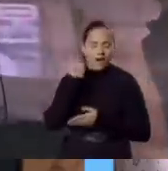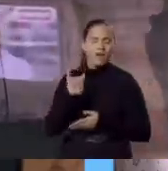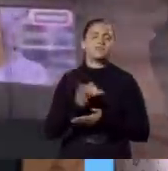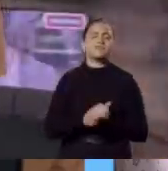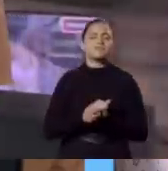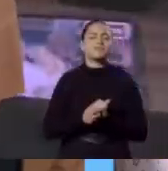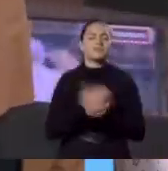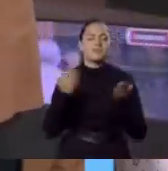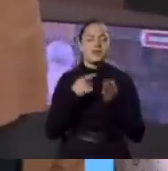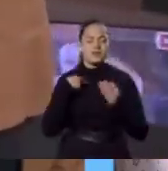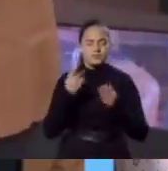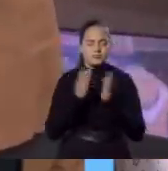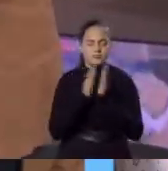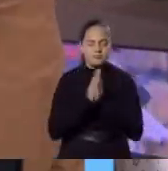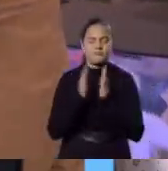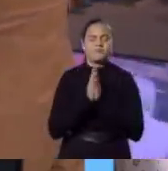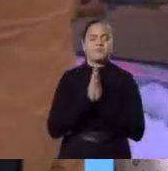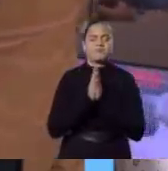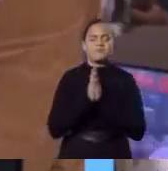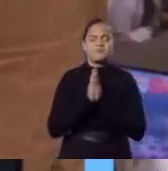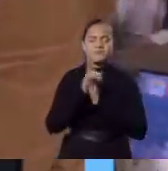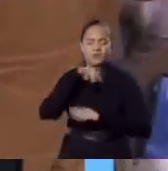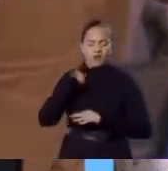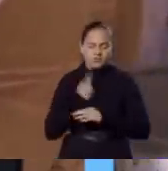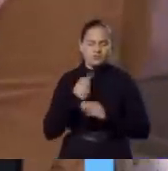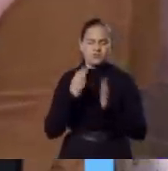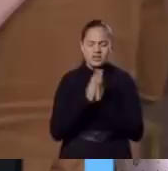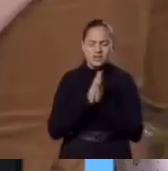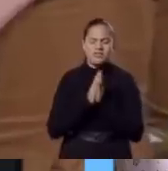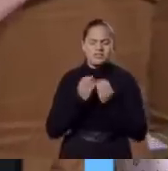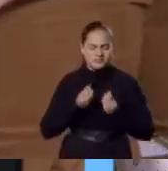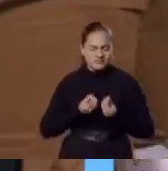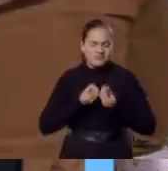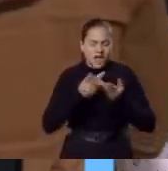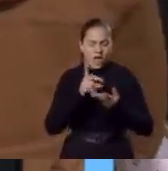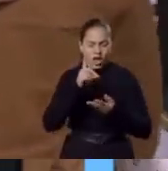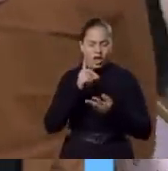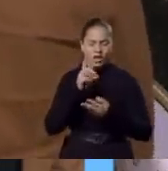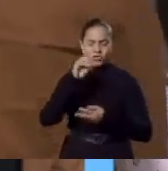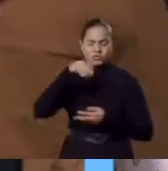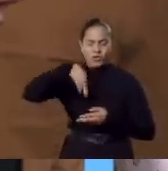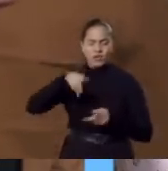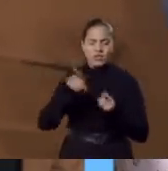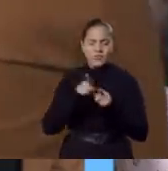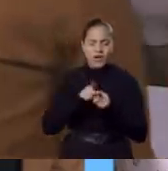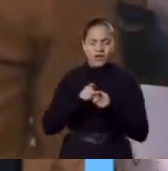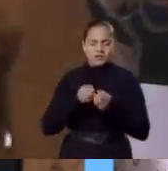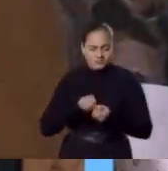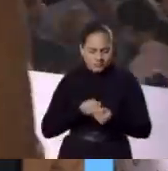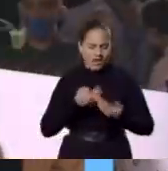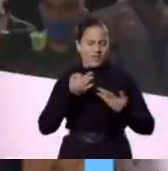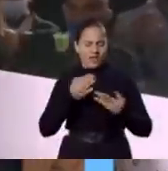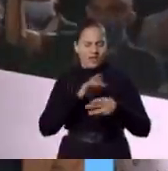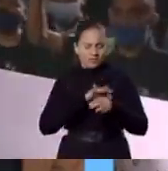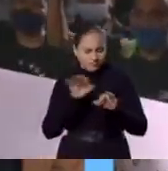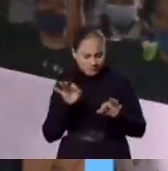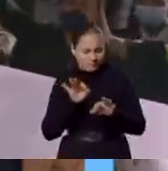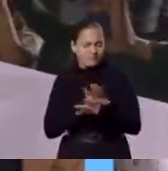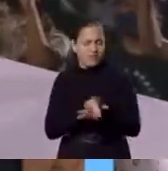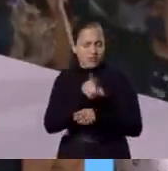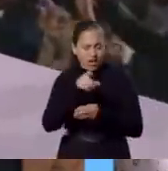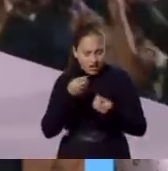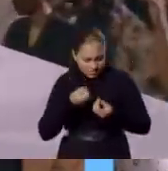Senhor O tremendo dom dessa maravilha Arreclama E